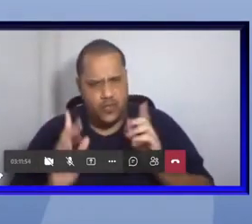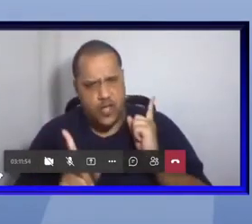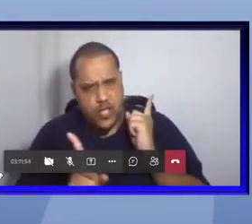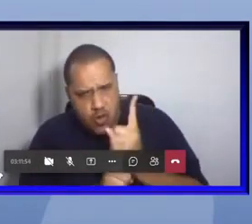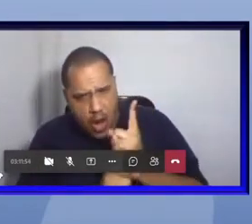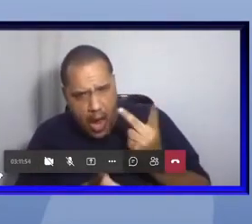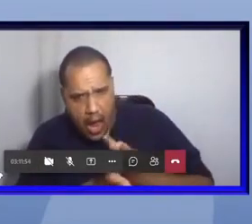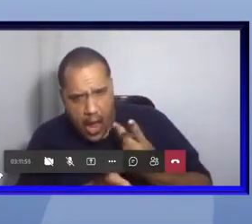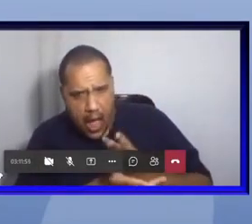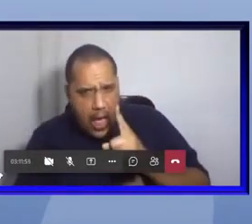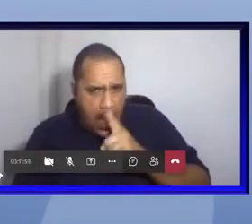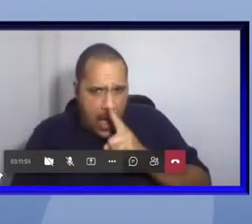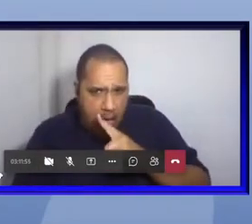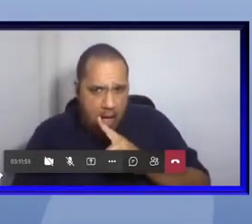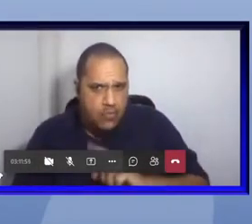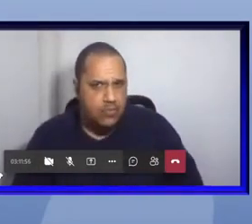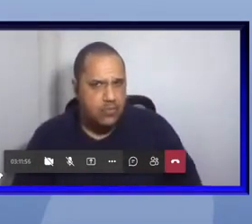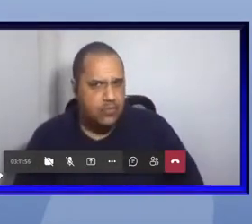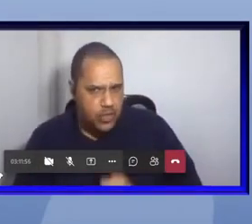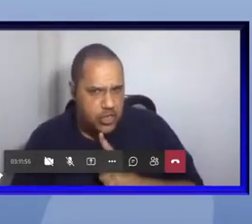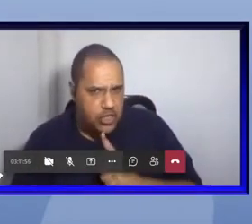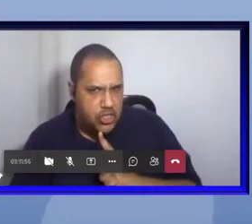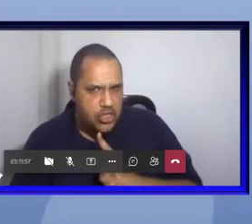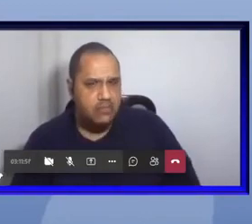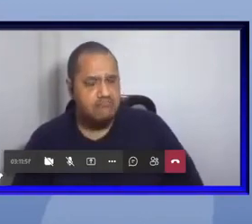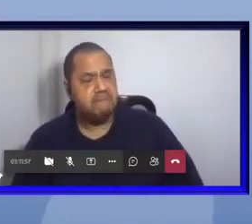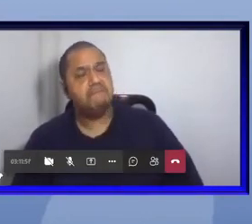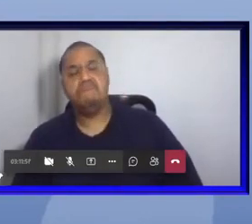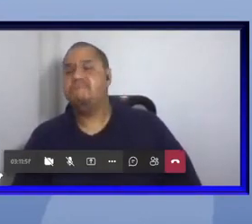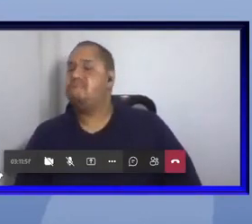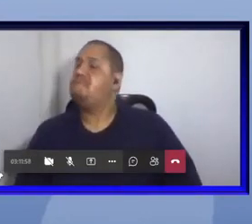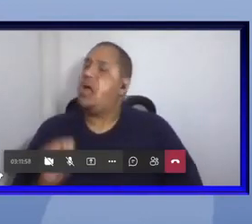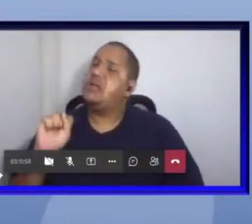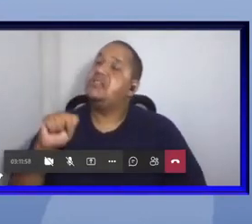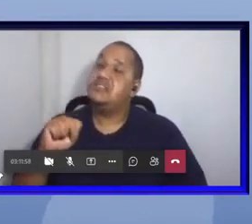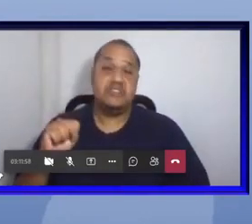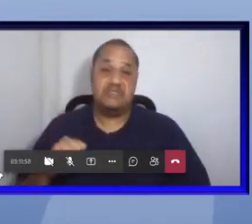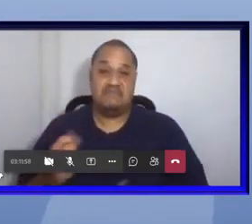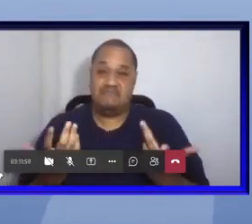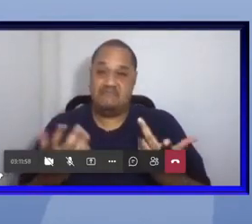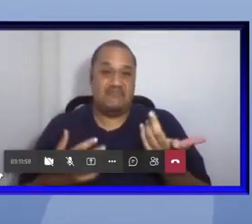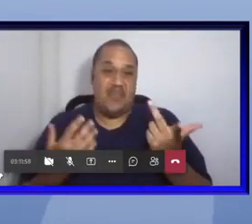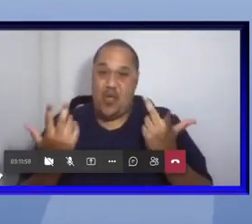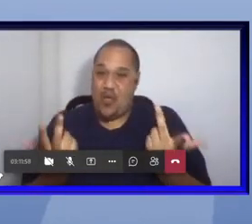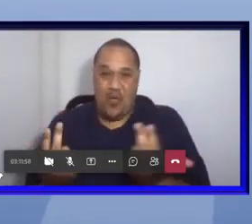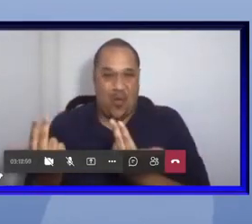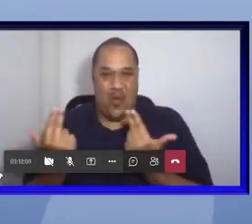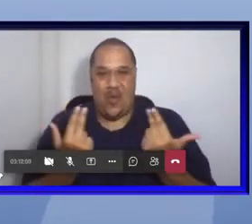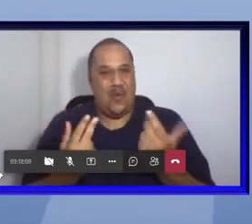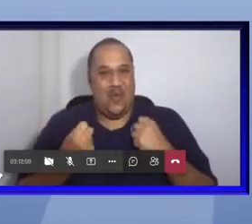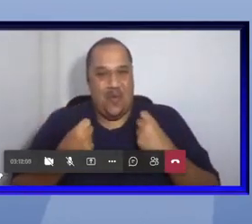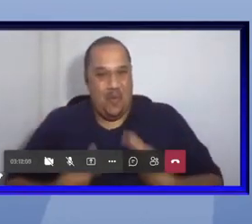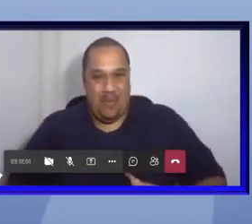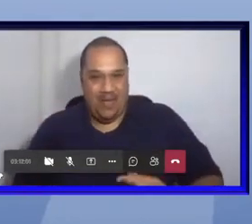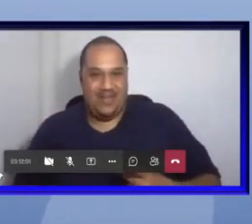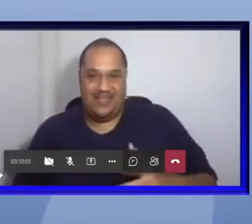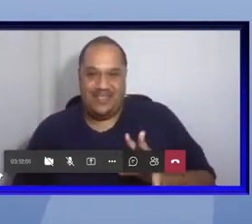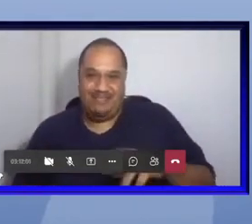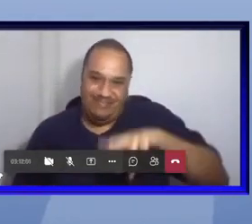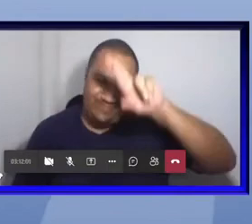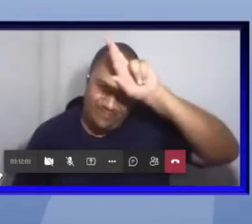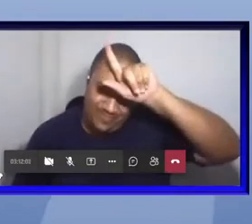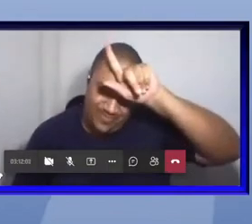sim somos humanos e todo humano está passível de erro